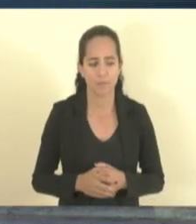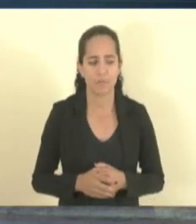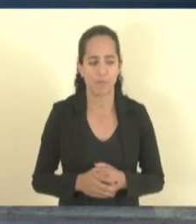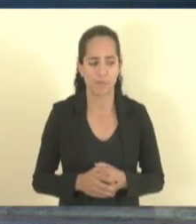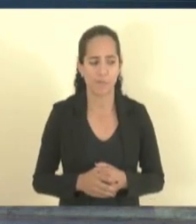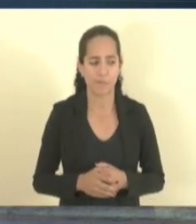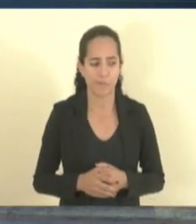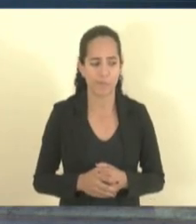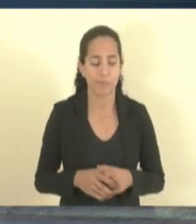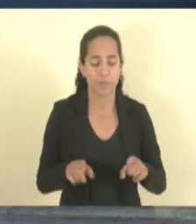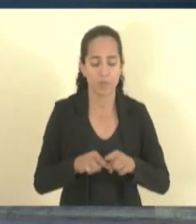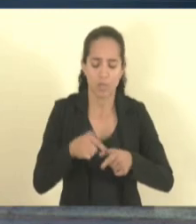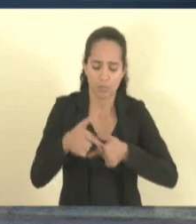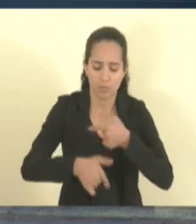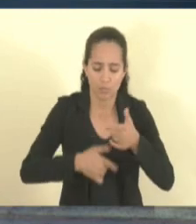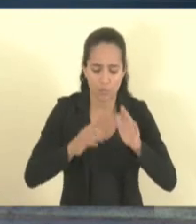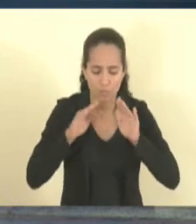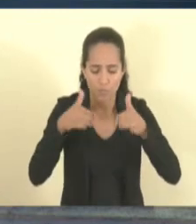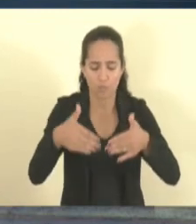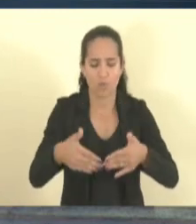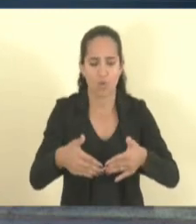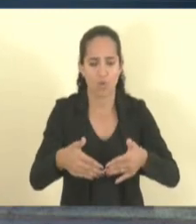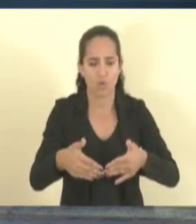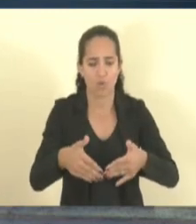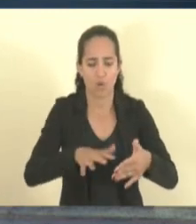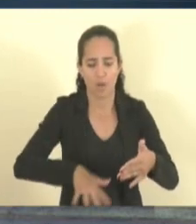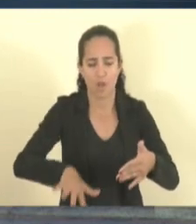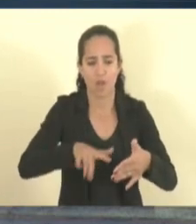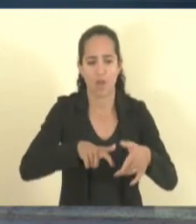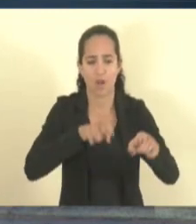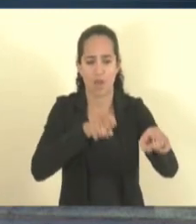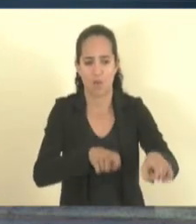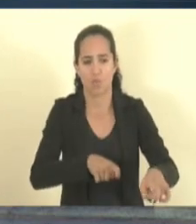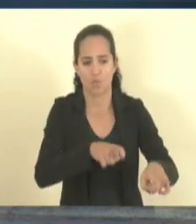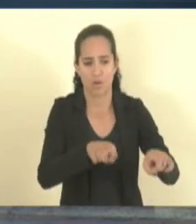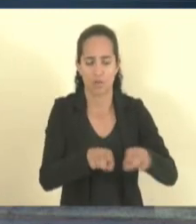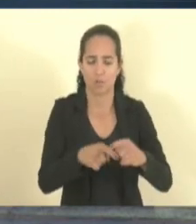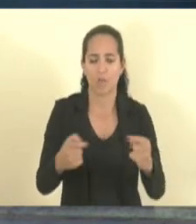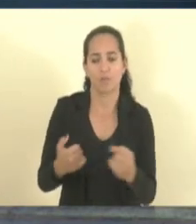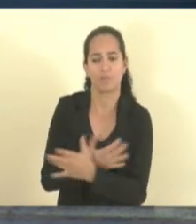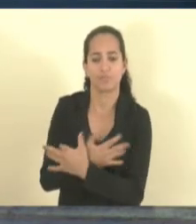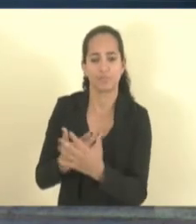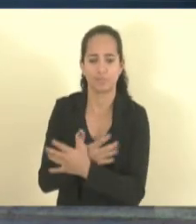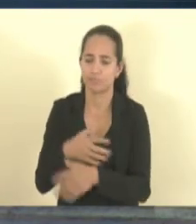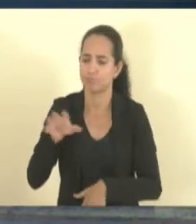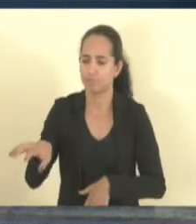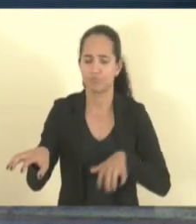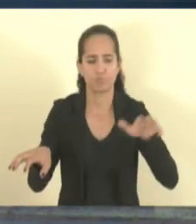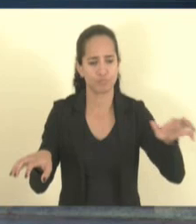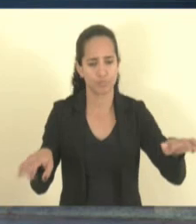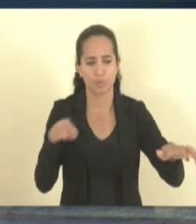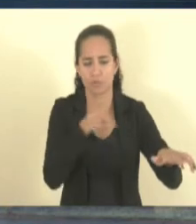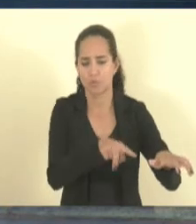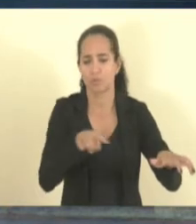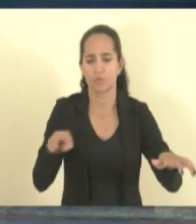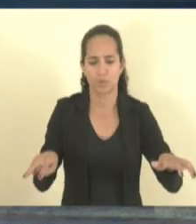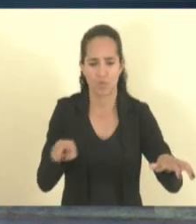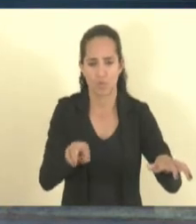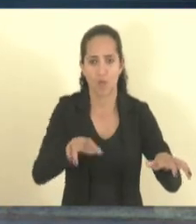Atuamos na área rural, área urbana, sempre em prol de